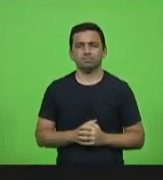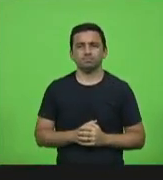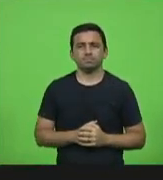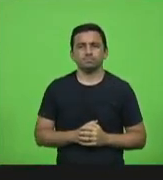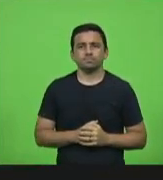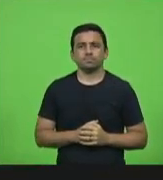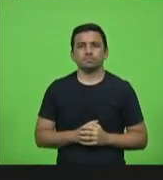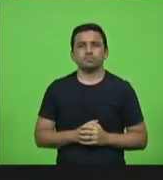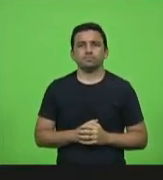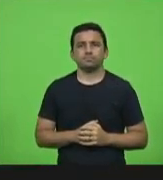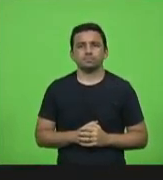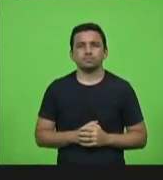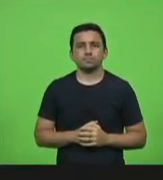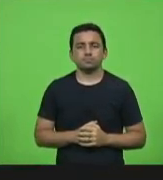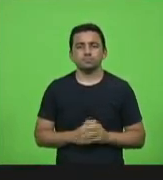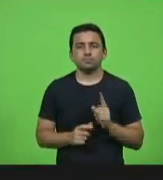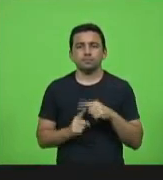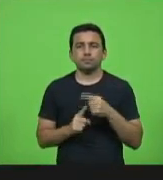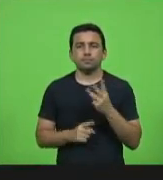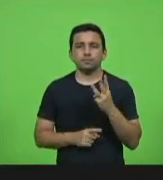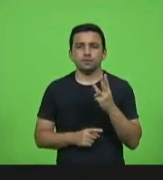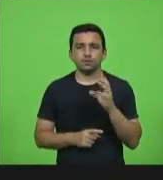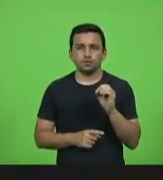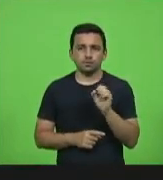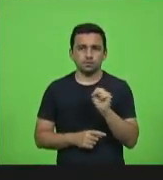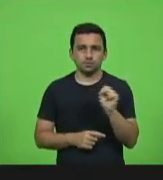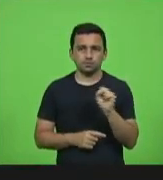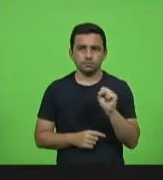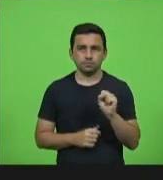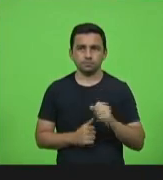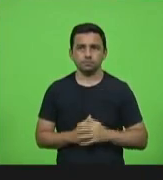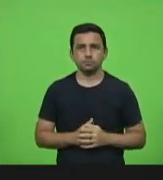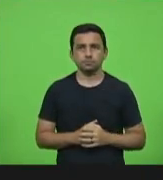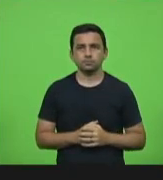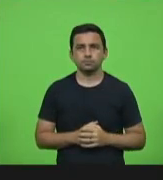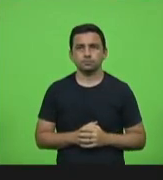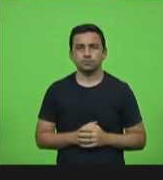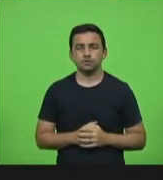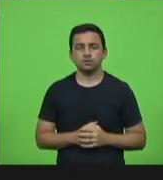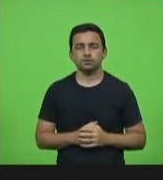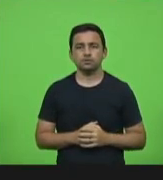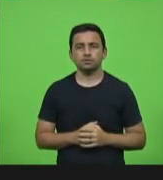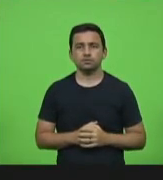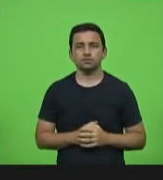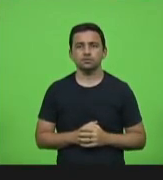Mais 30 segundos, deputado, para concluir, por gentileza, ligue o microfone.